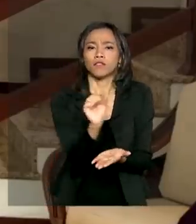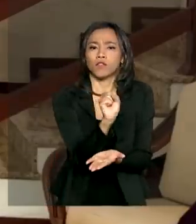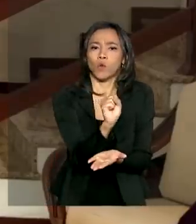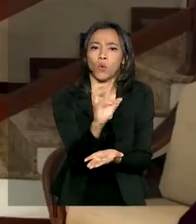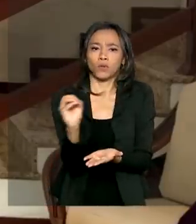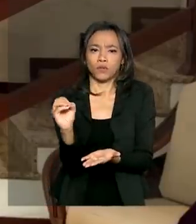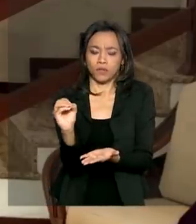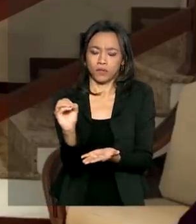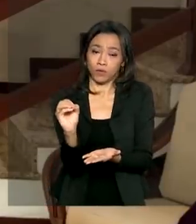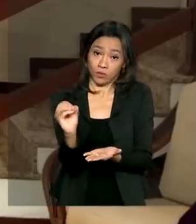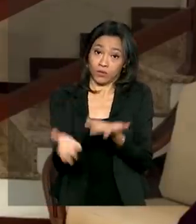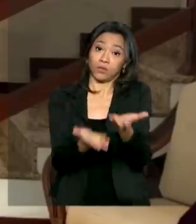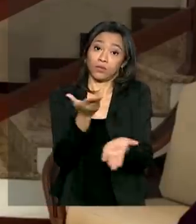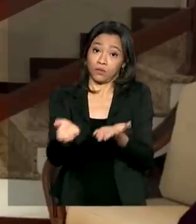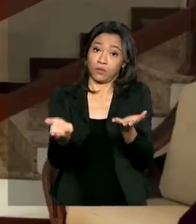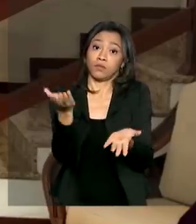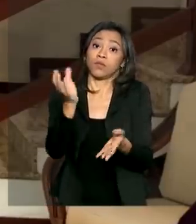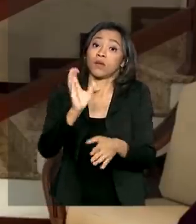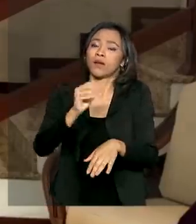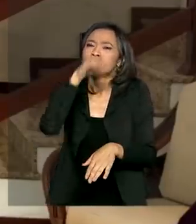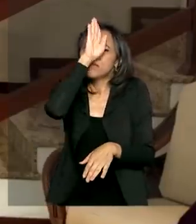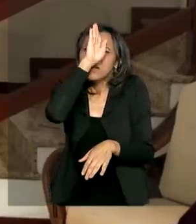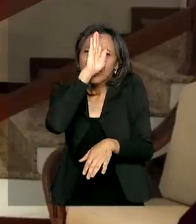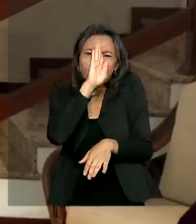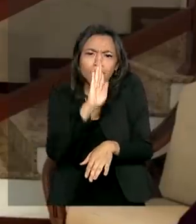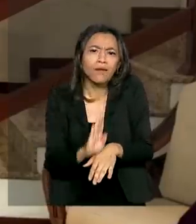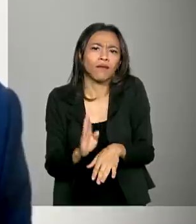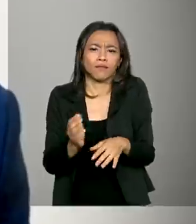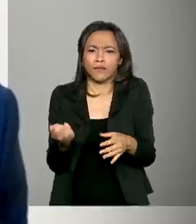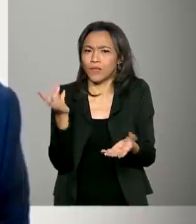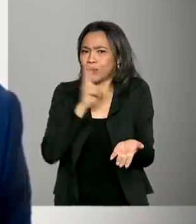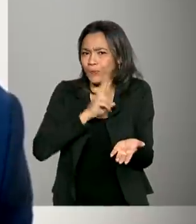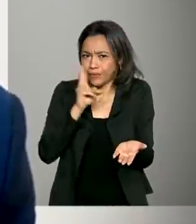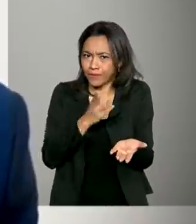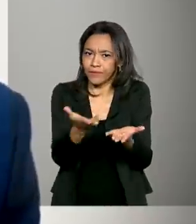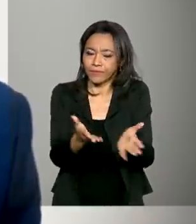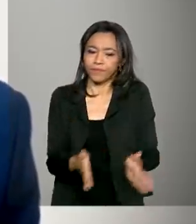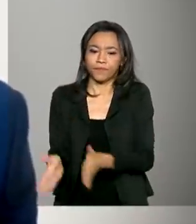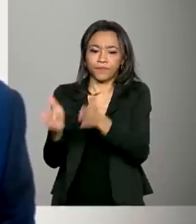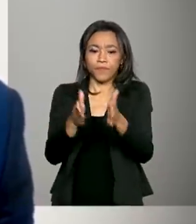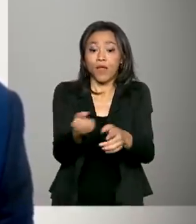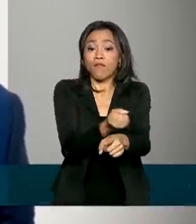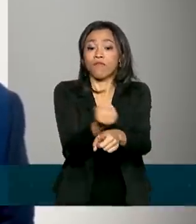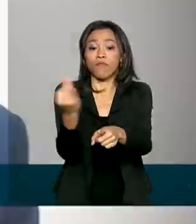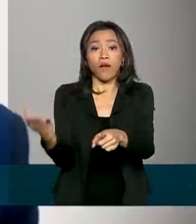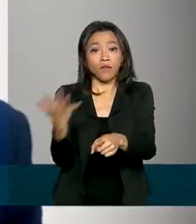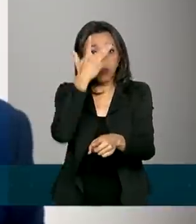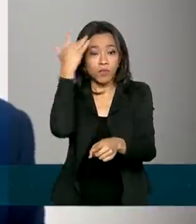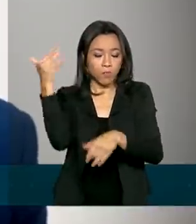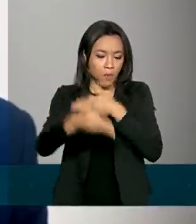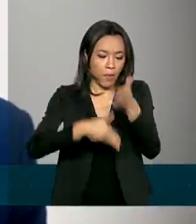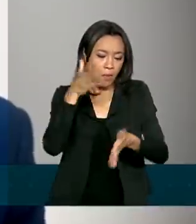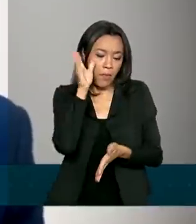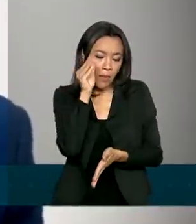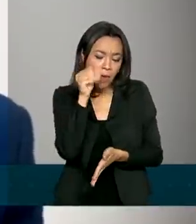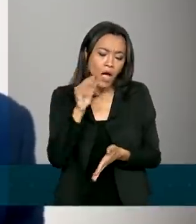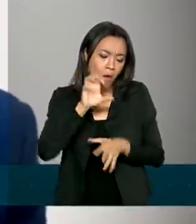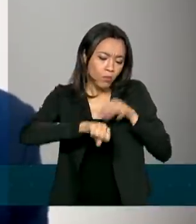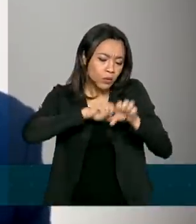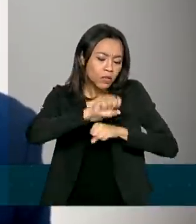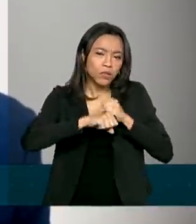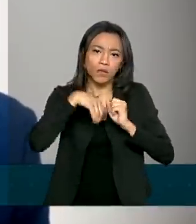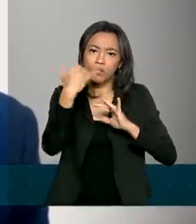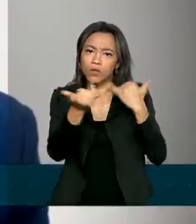serviços gratuitos e de caráter emergencial. Milhares de brasileiros visitaram a página em busca de novas informações,